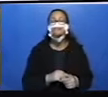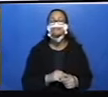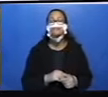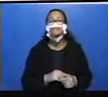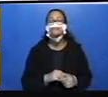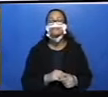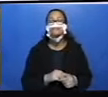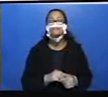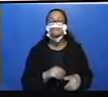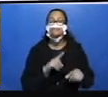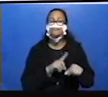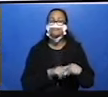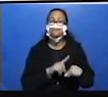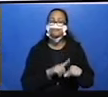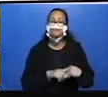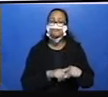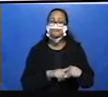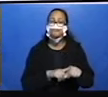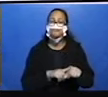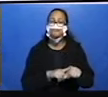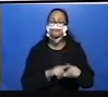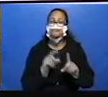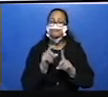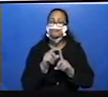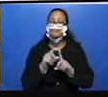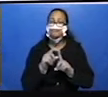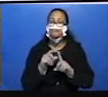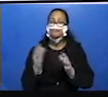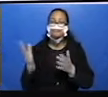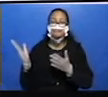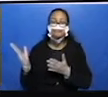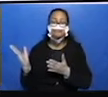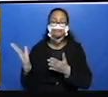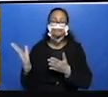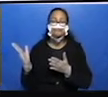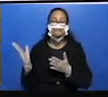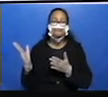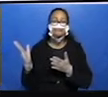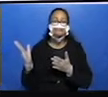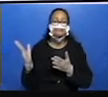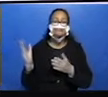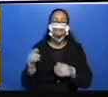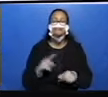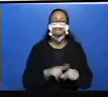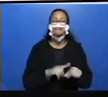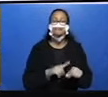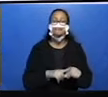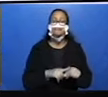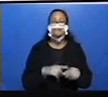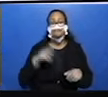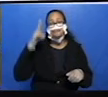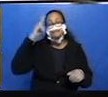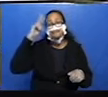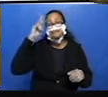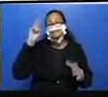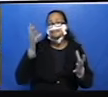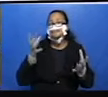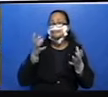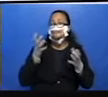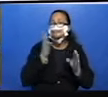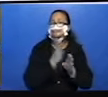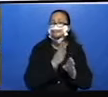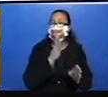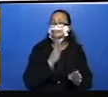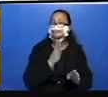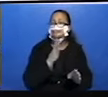Então, tempo. São algumas palavras relacionadas a tempo. Lembrando que quando eu quero descobrir, eu